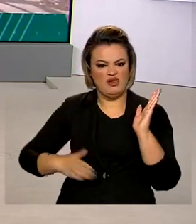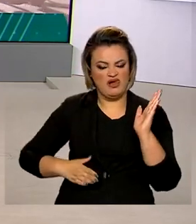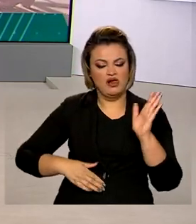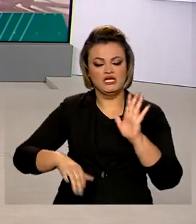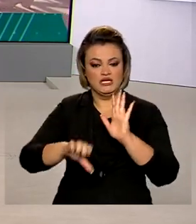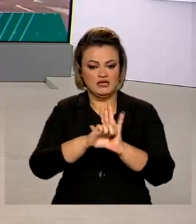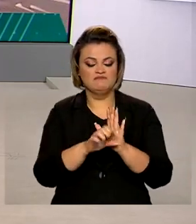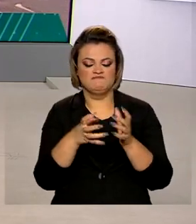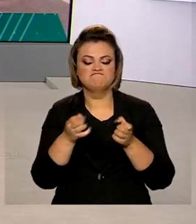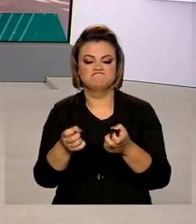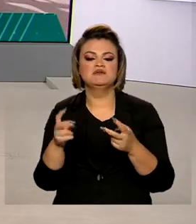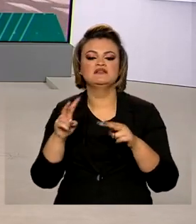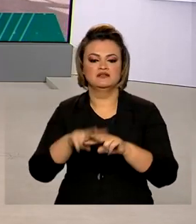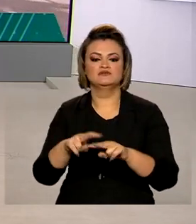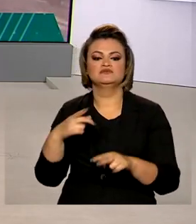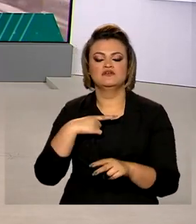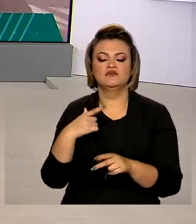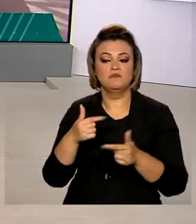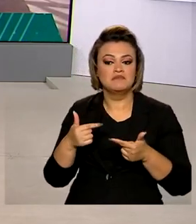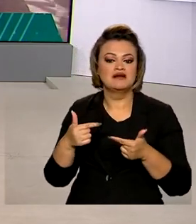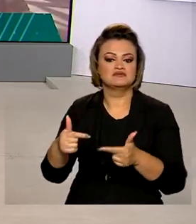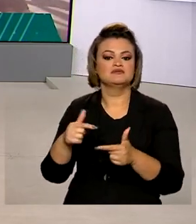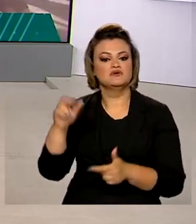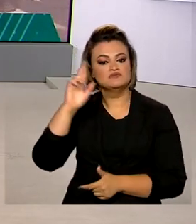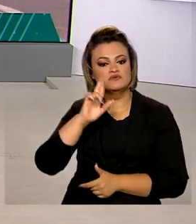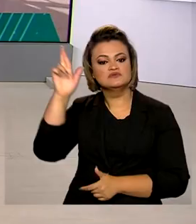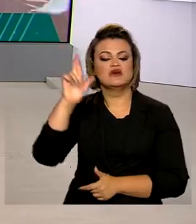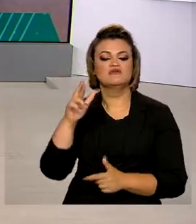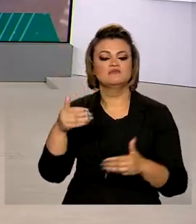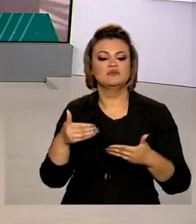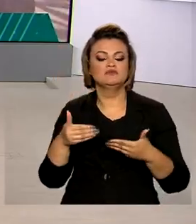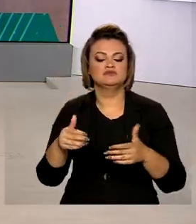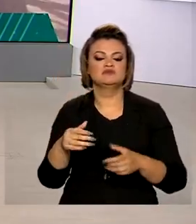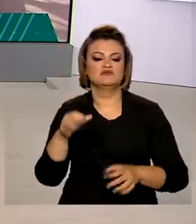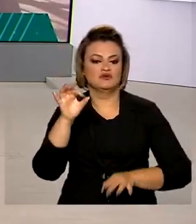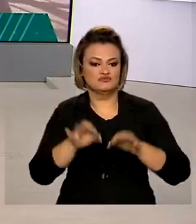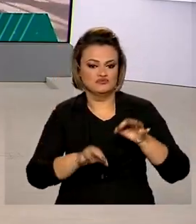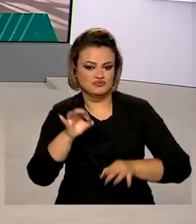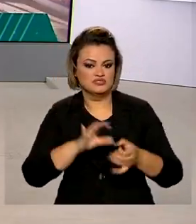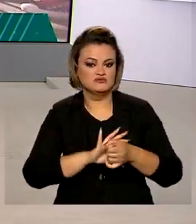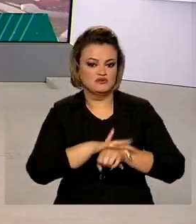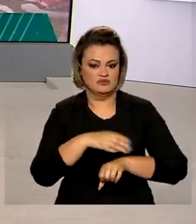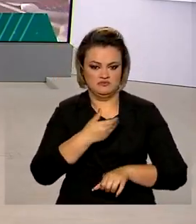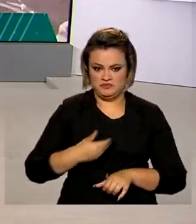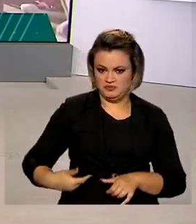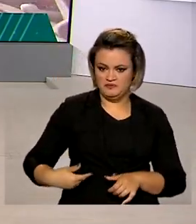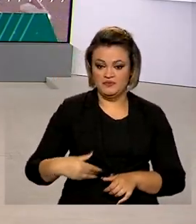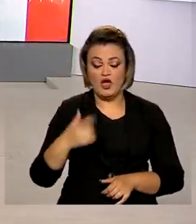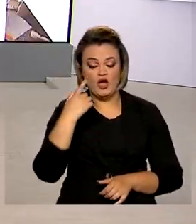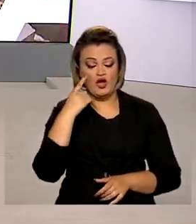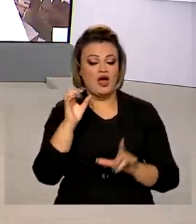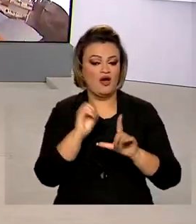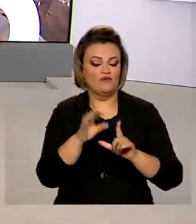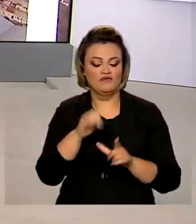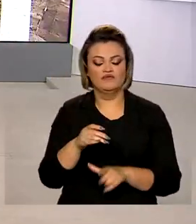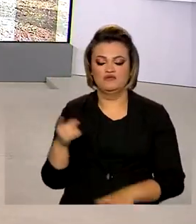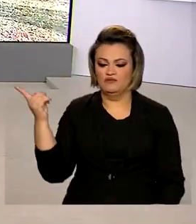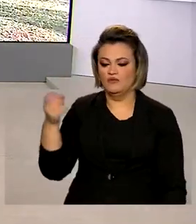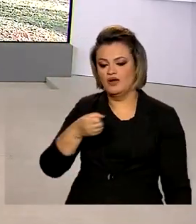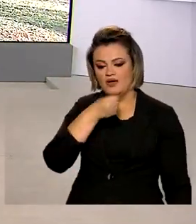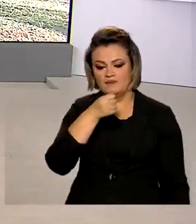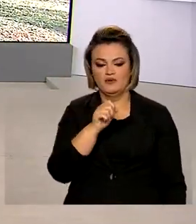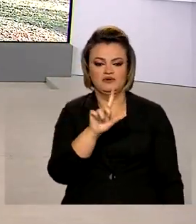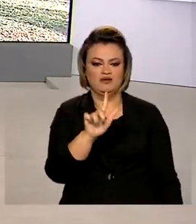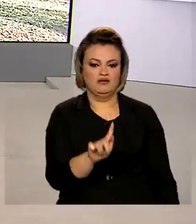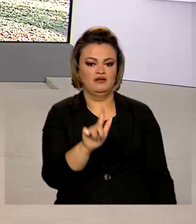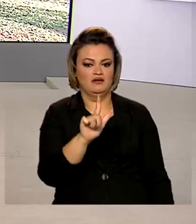presos durante a Operação Cangália, coordenada pelo Ministério da Justiça e Segurança Pública. Vamos até lá ao vivo, então, conversar com